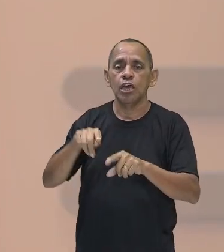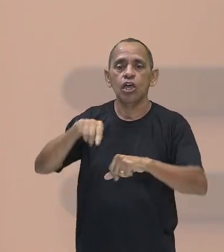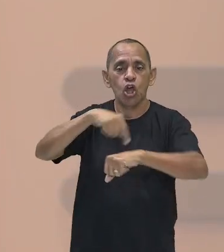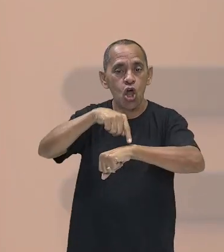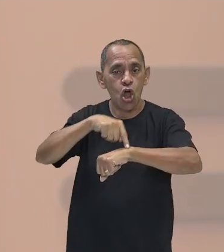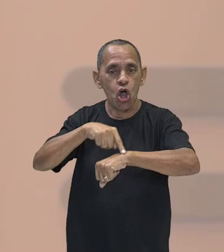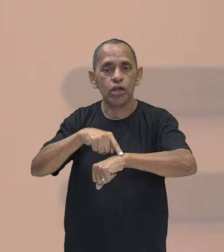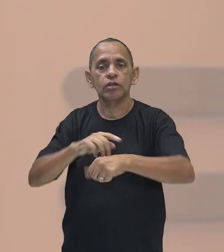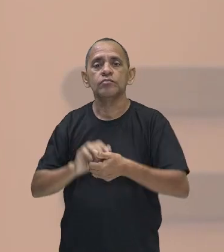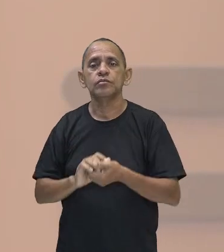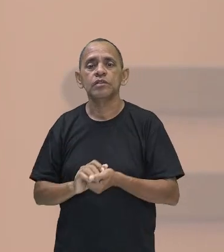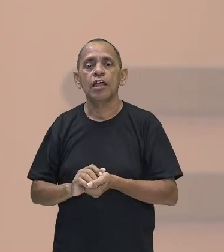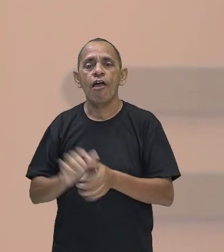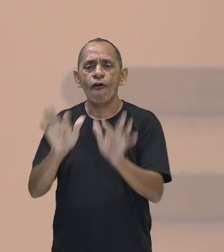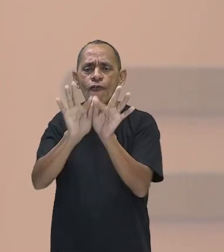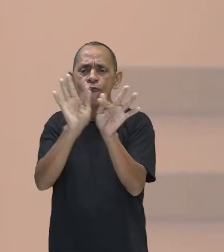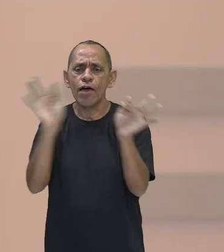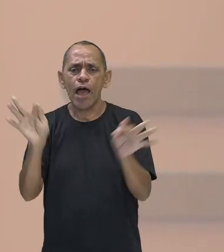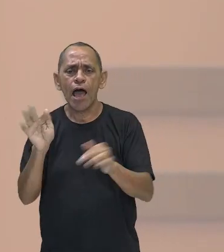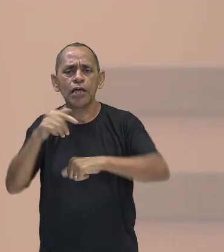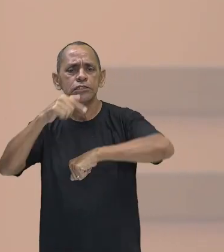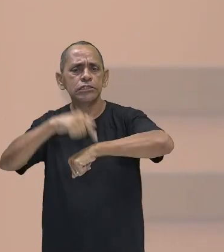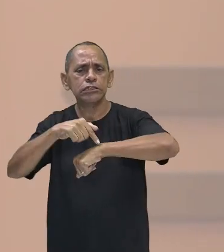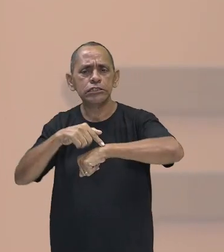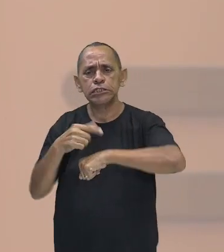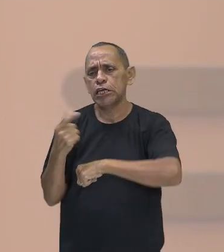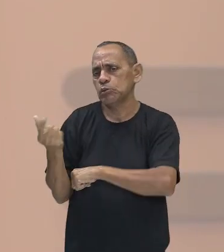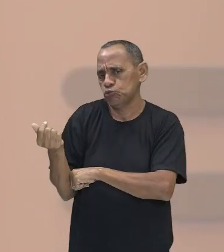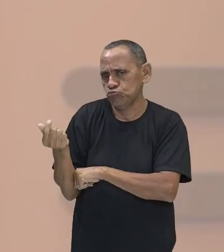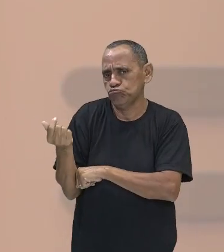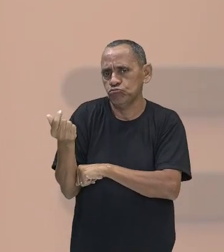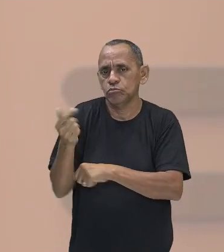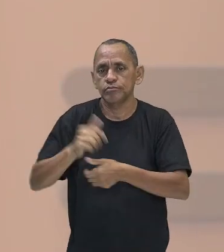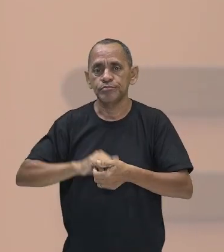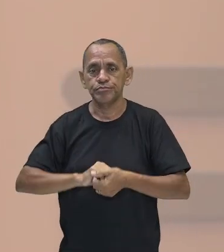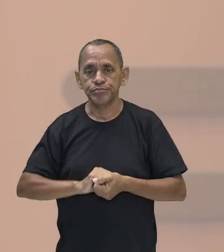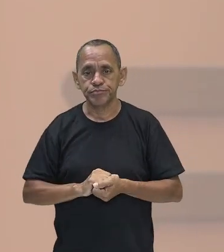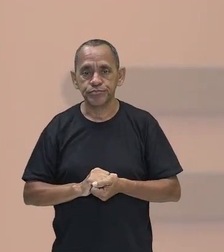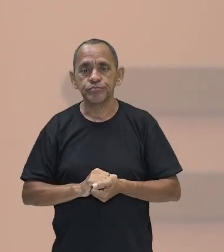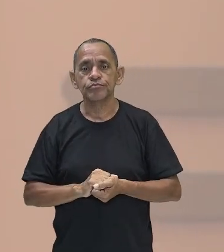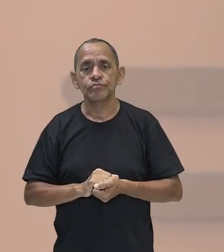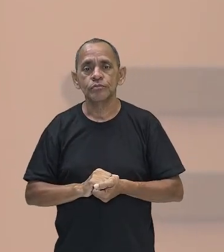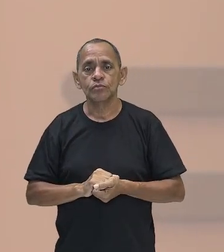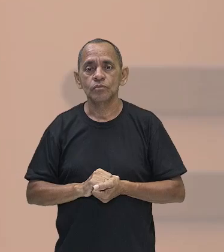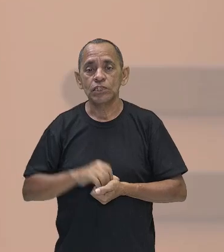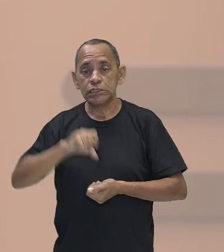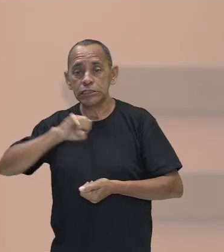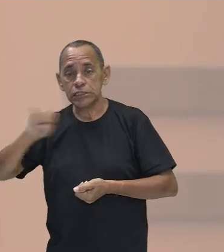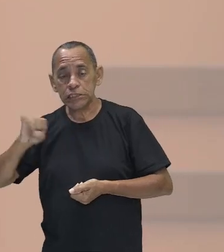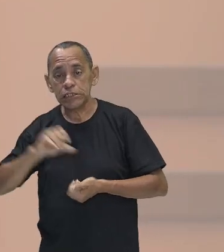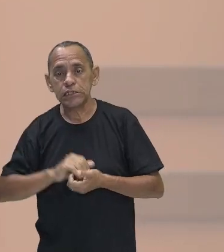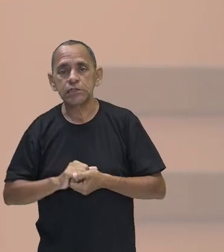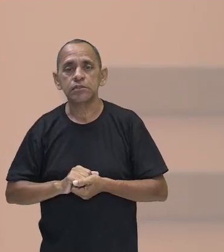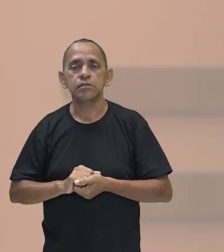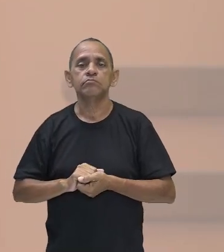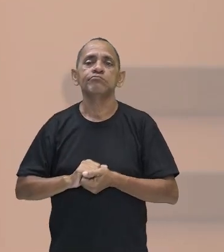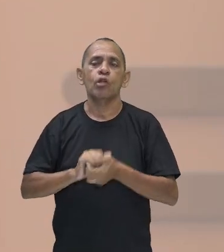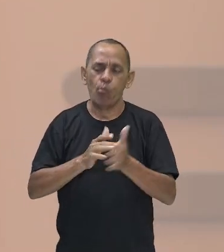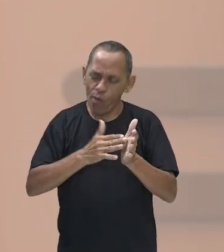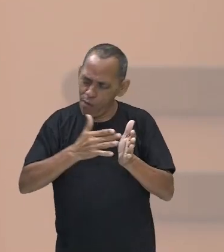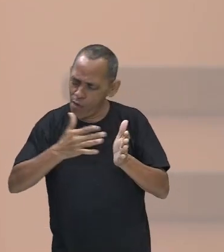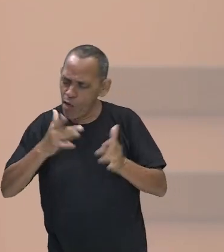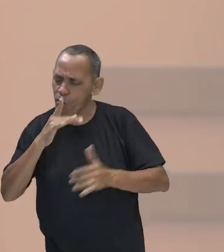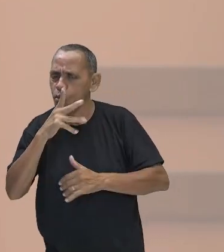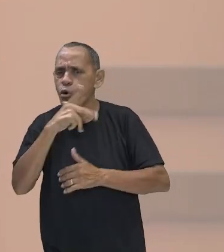é dinheiro. Quanto mais tempo você passa, menos você produz, obviamente você não ganha dinheiro. Quando você tem algo que